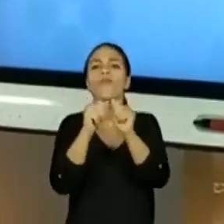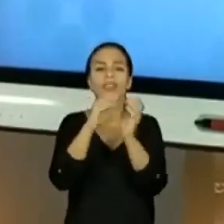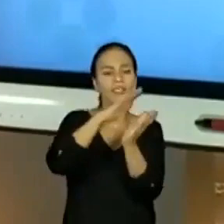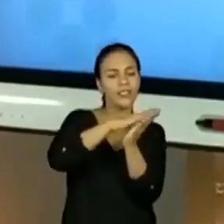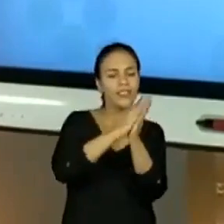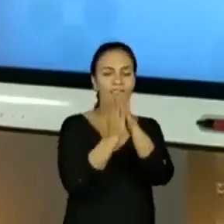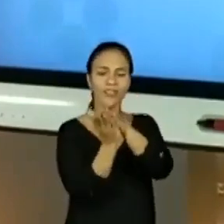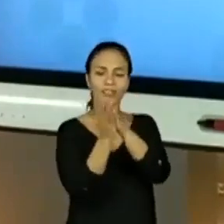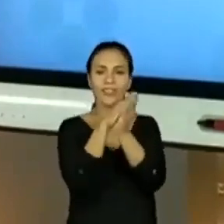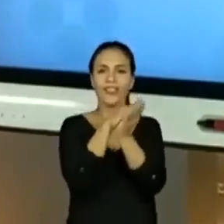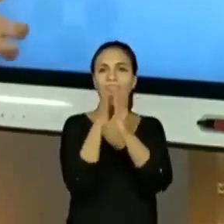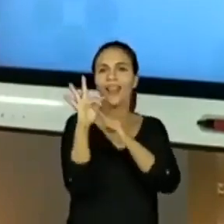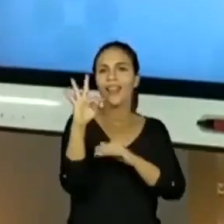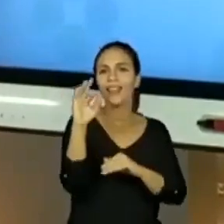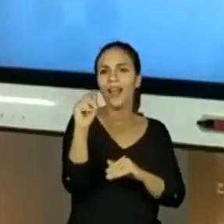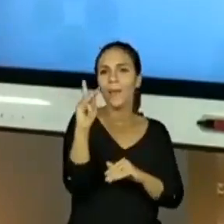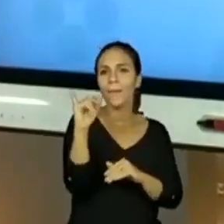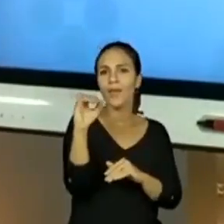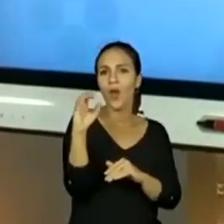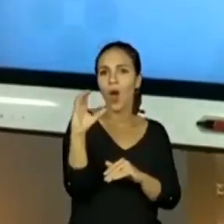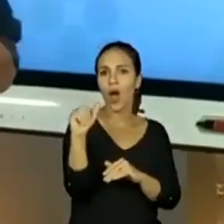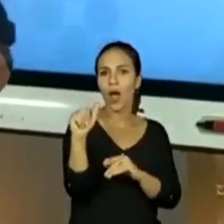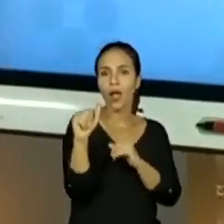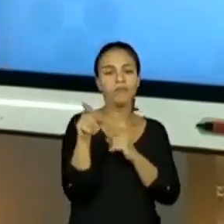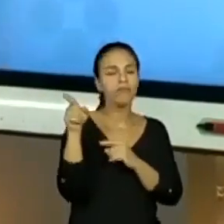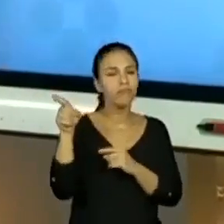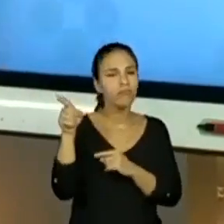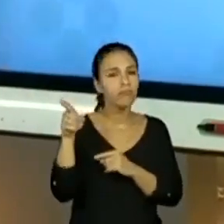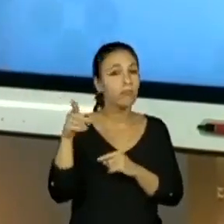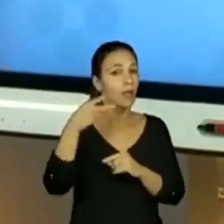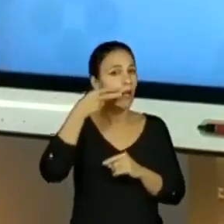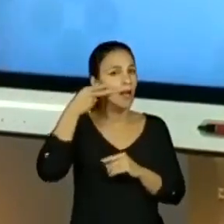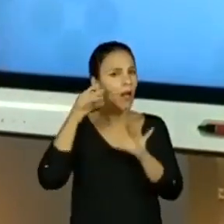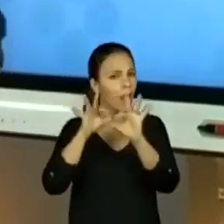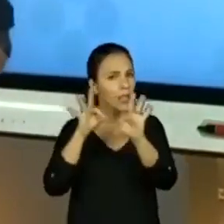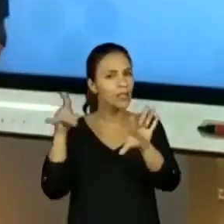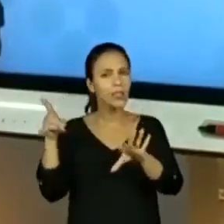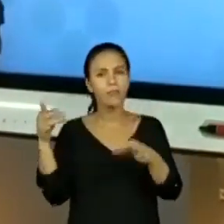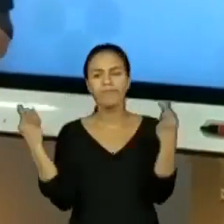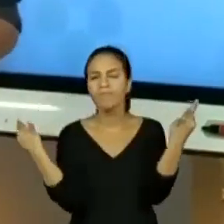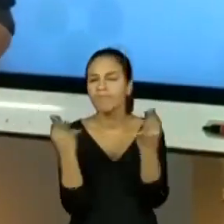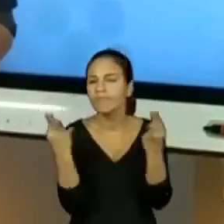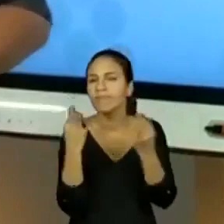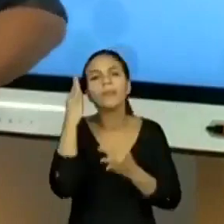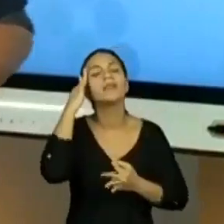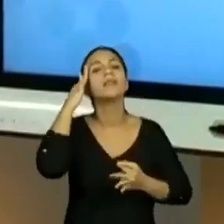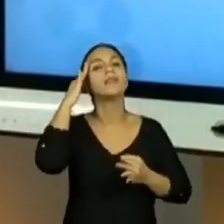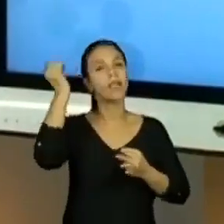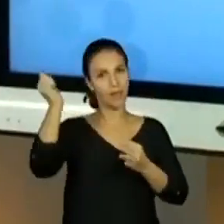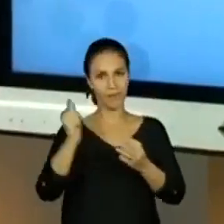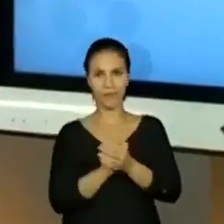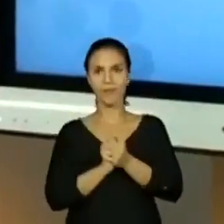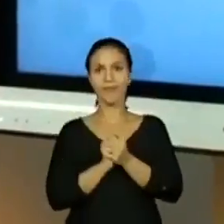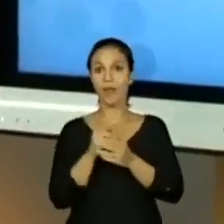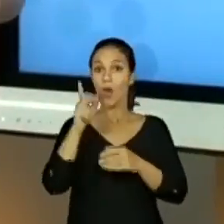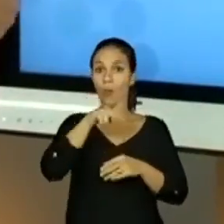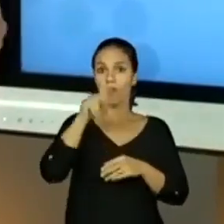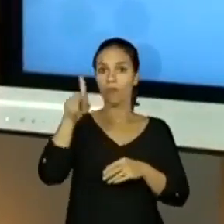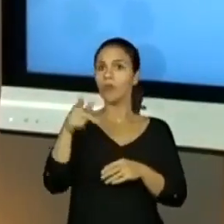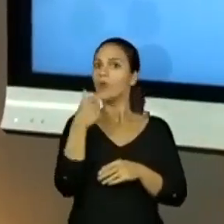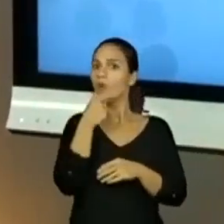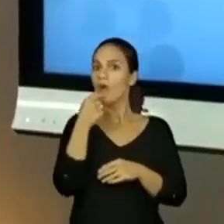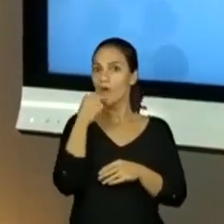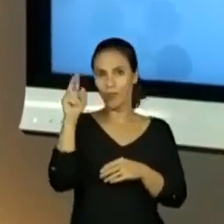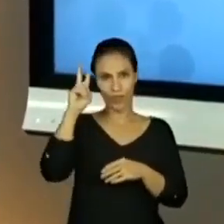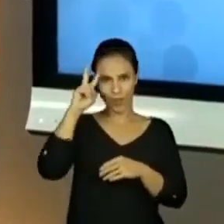Em que receita nós vamos procurar isso? Com a população indígena. O professor de história já falou para a gente reconhecer o espaço que nós estamos.